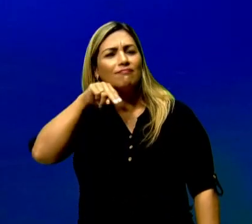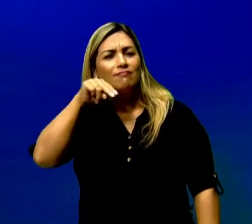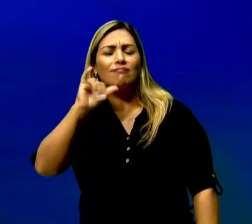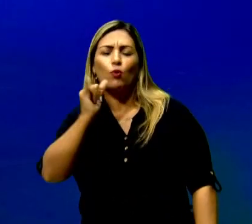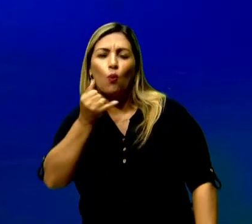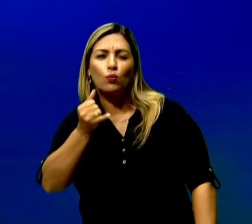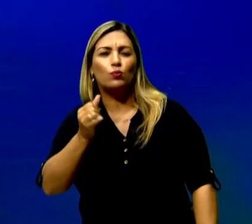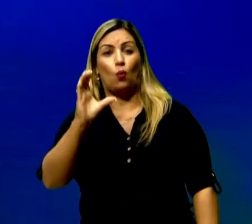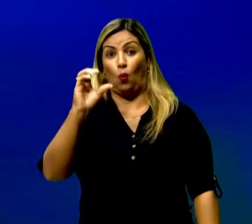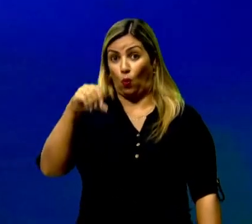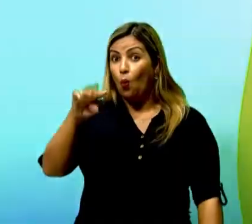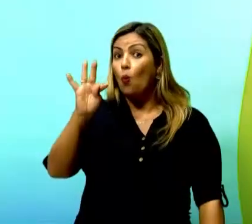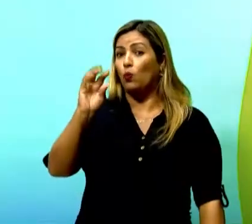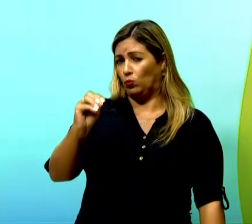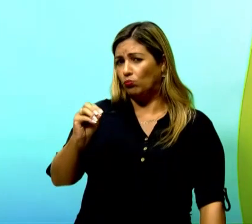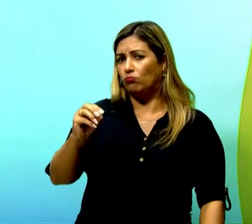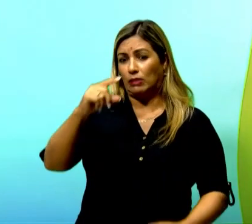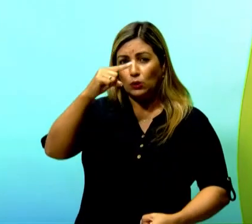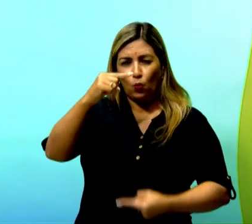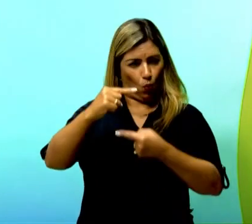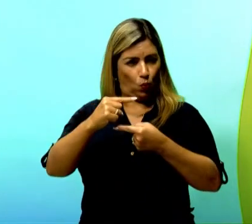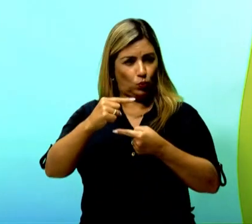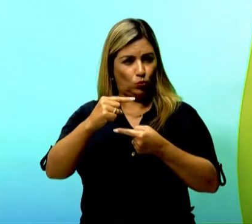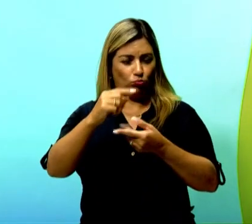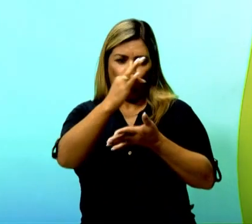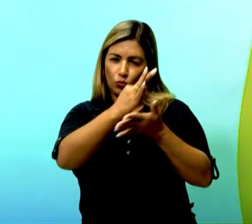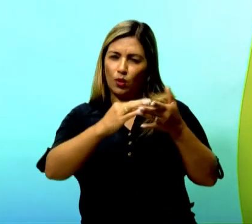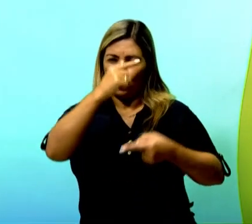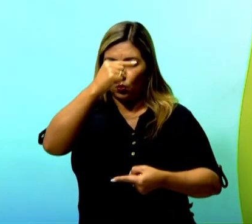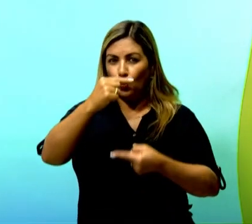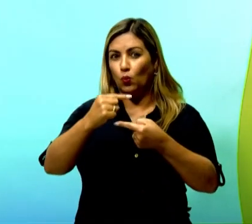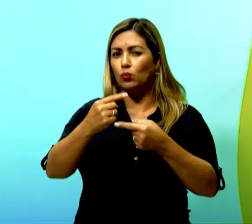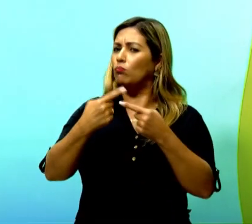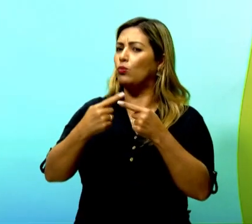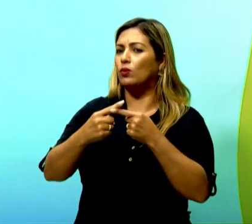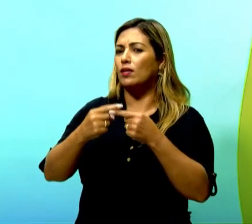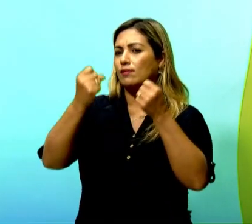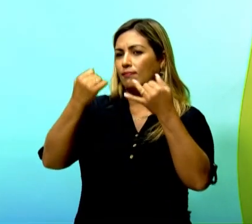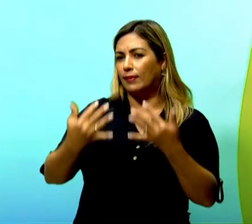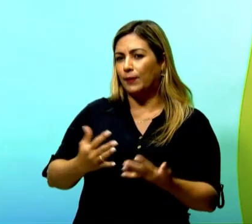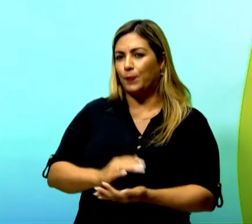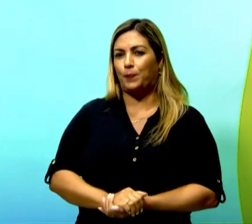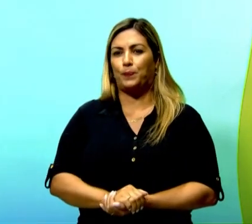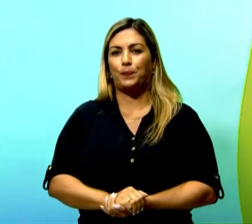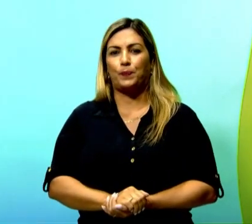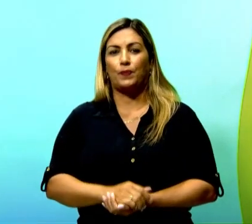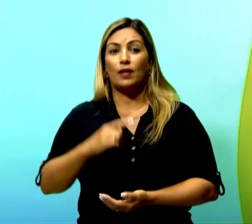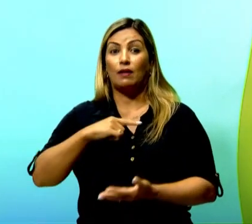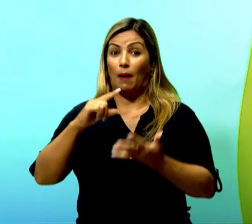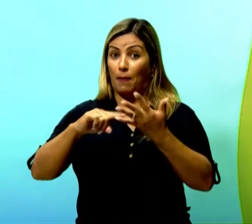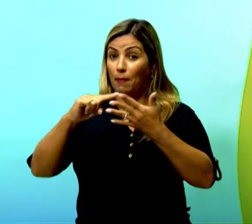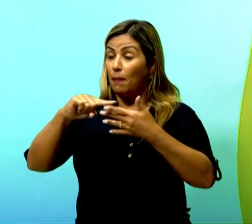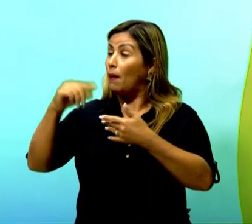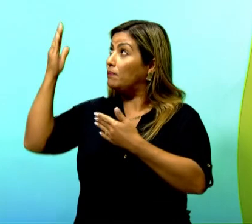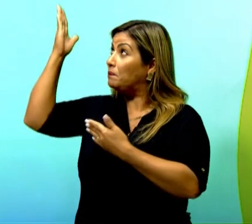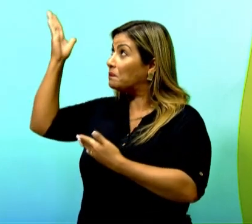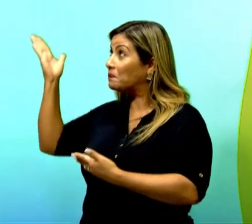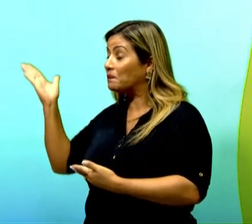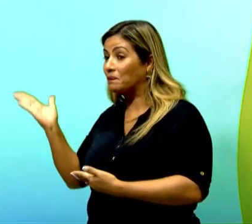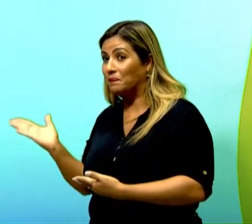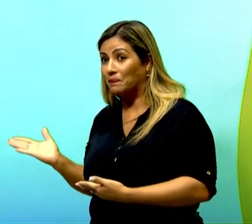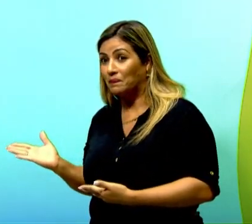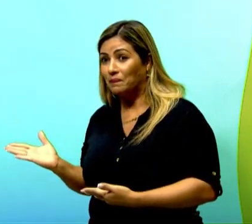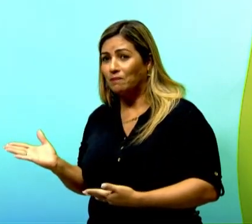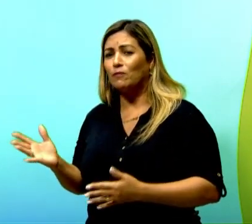o conto, ele é uma narrativa curta. Por que eu digo que ele é curto? Bom, ele vai ter aqueles elementos da narrativa essenciais,